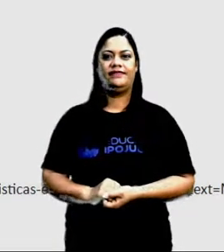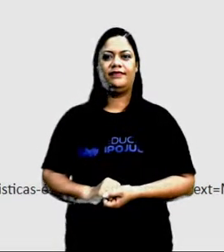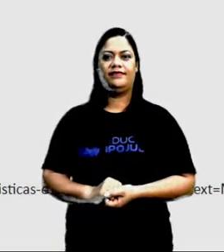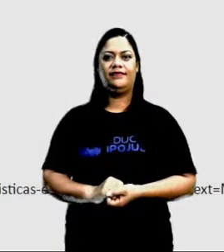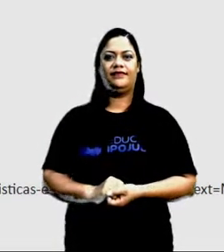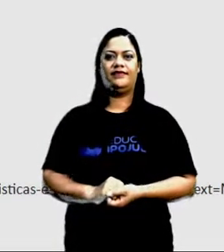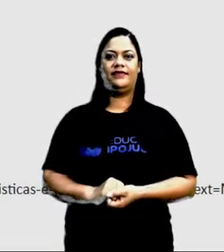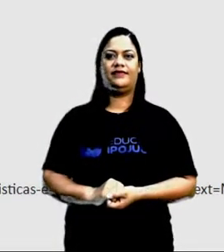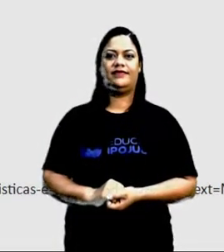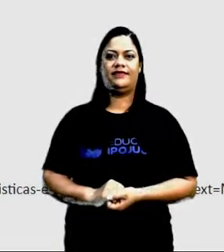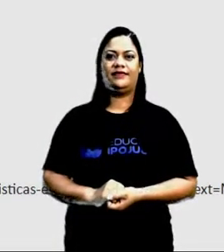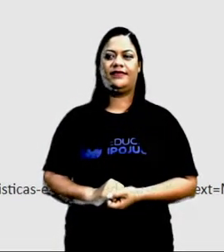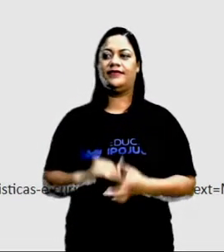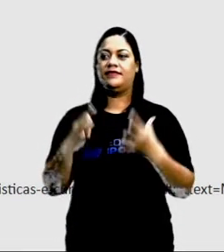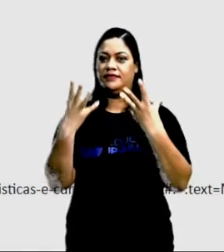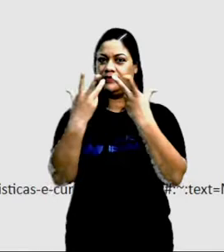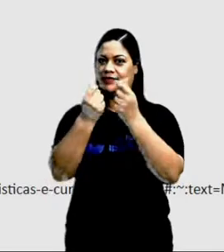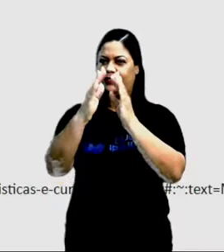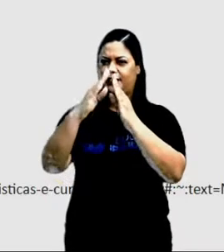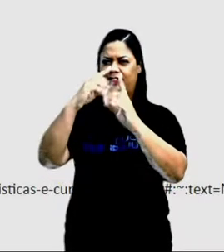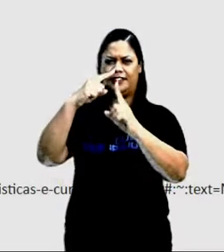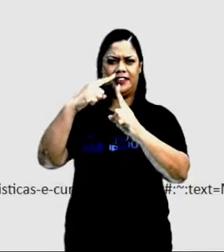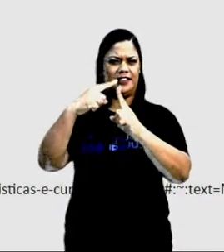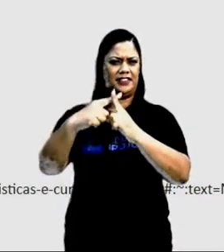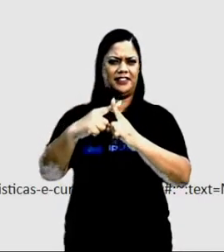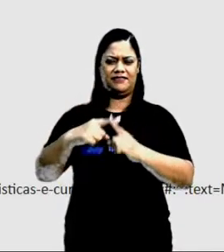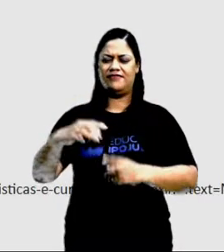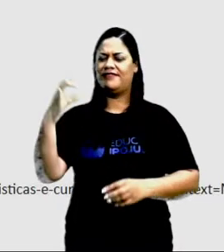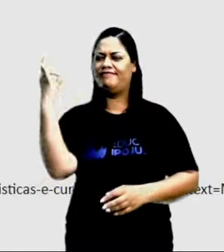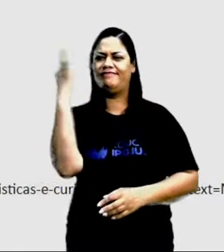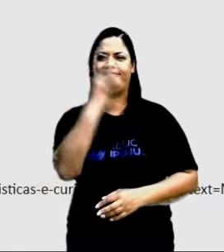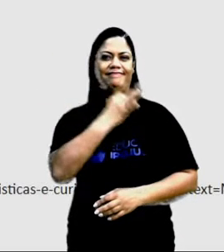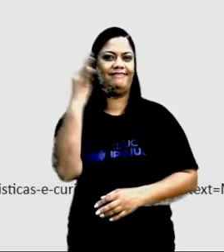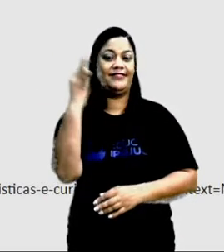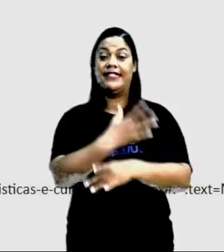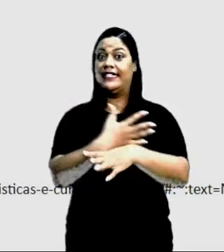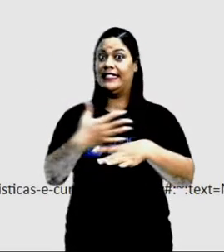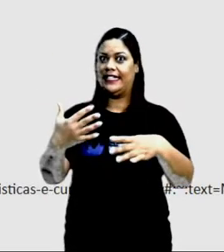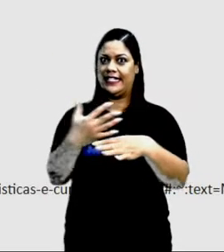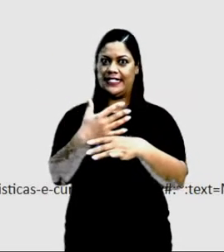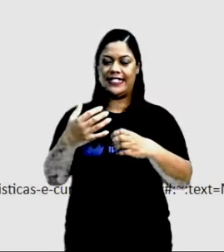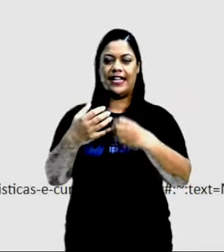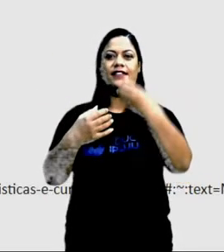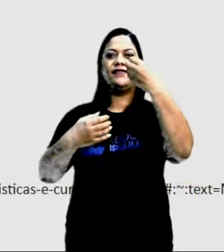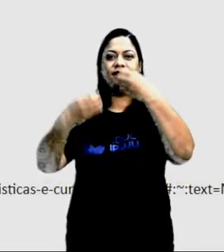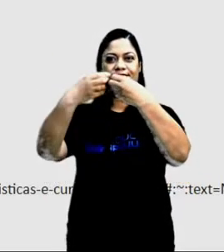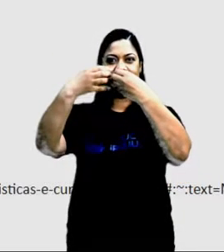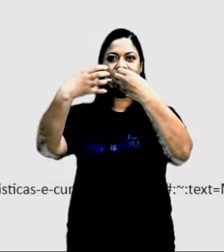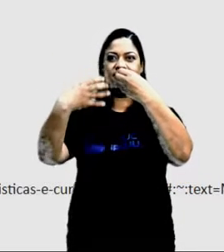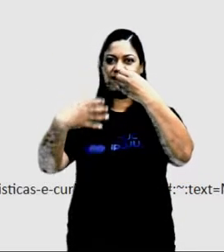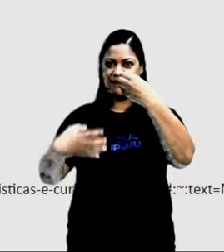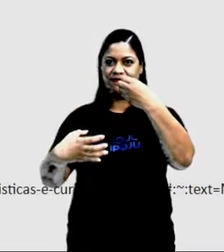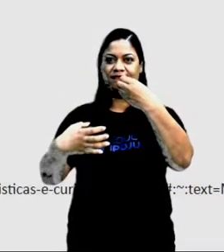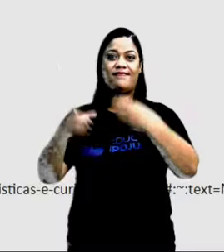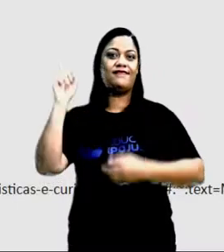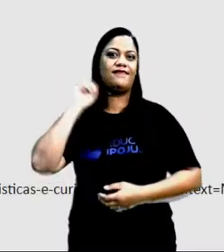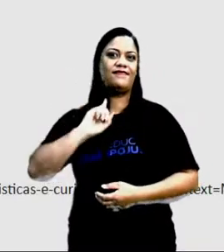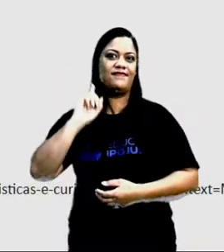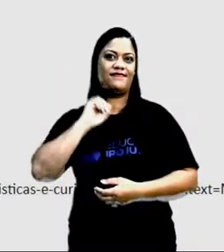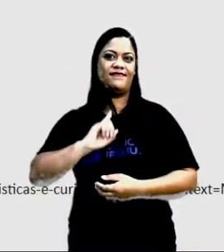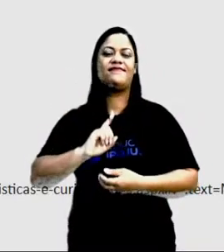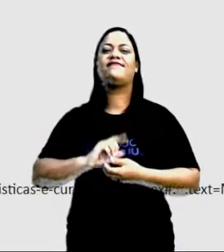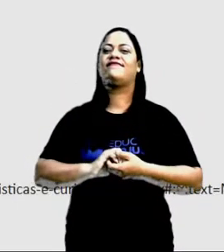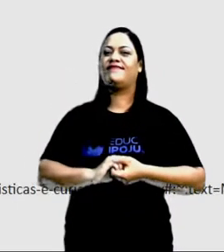Aqui a gente está vendo uma bela igreja, muito linda, lá na cidade de Ouro Preto, em Minas Gerais. Ele foi